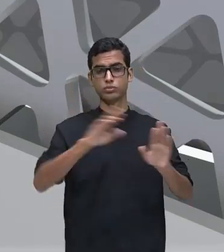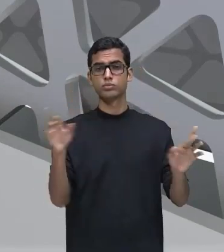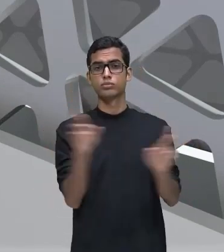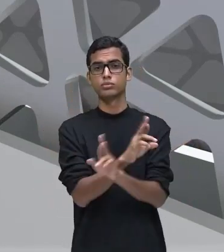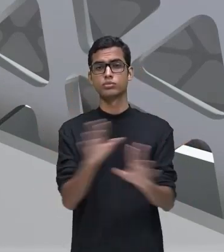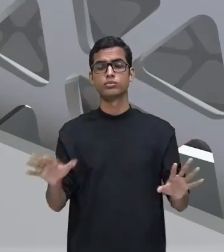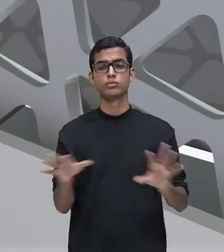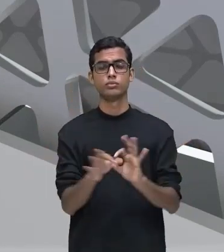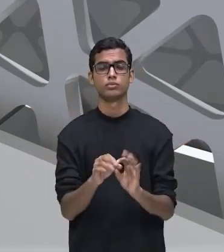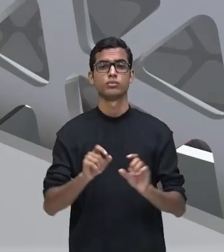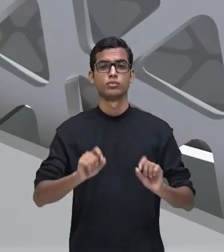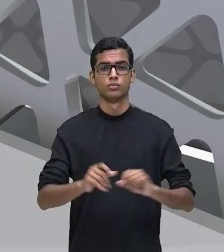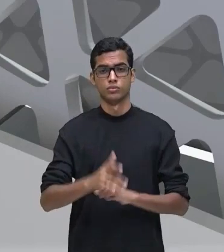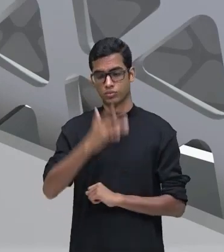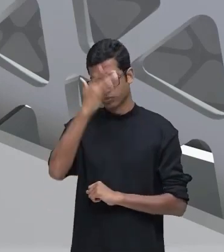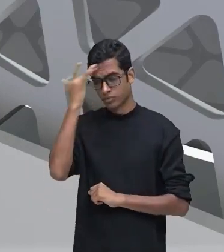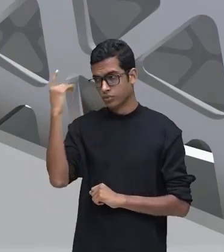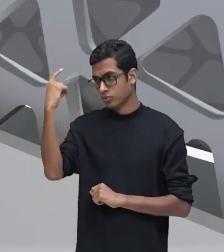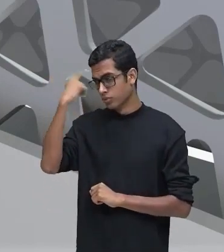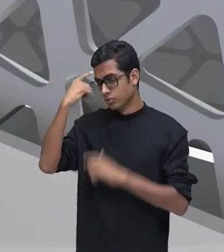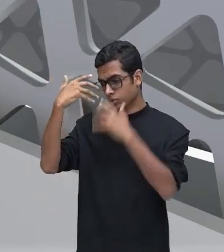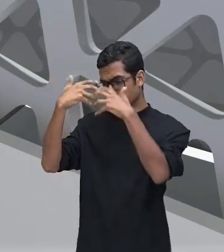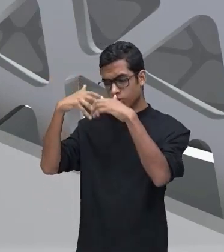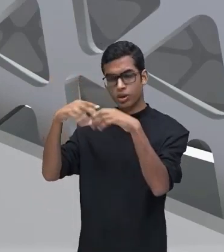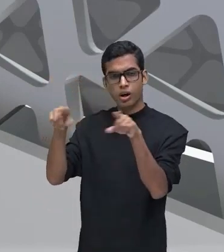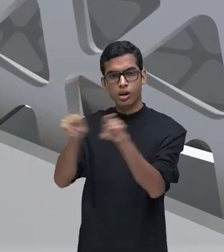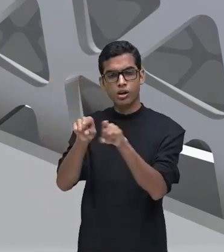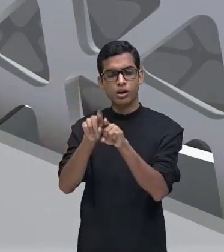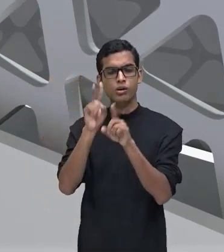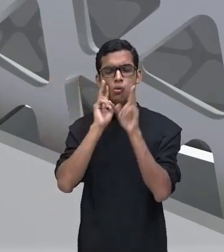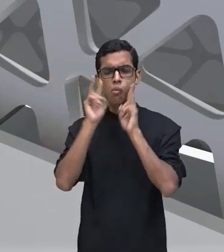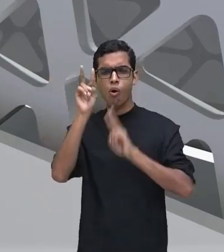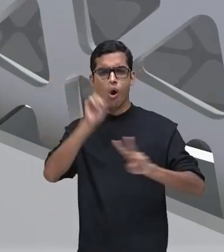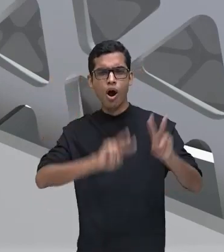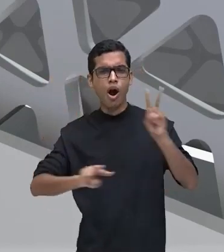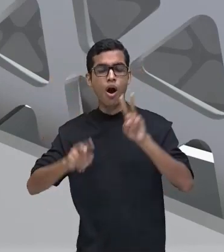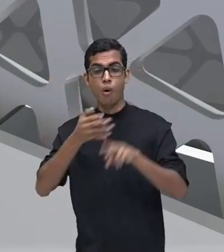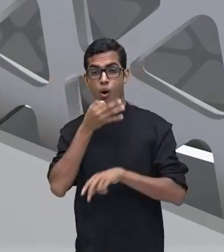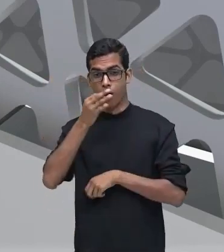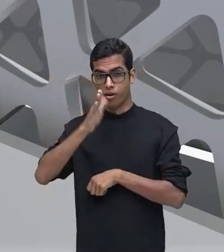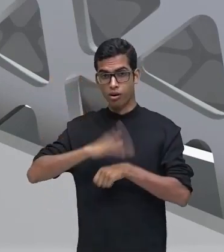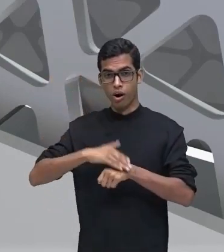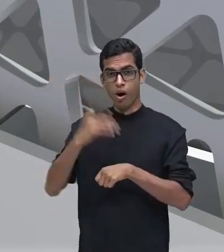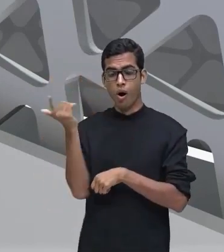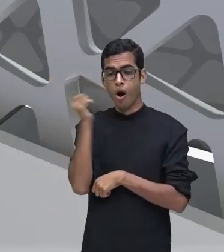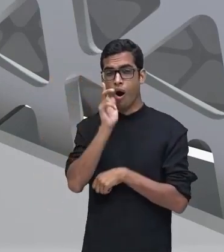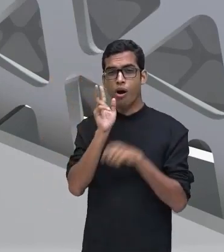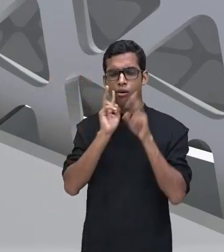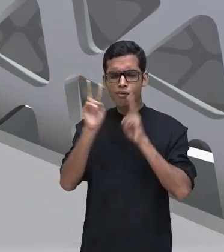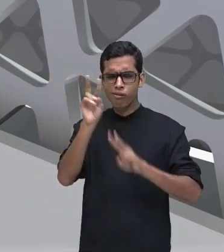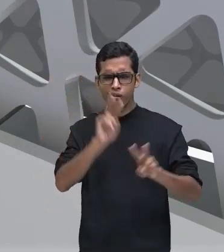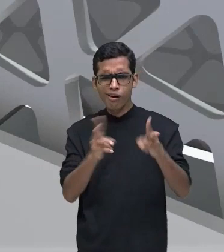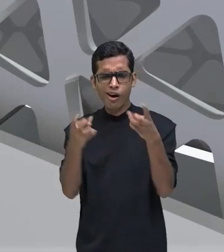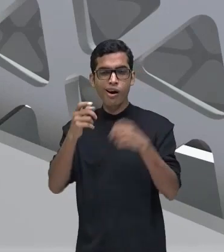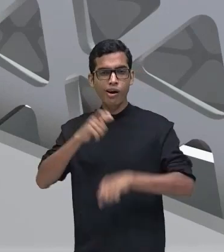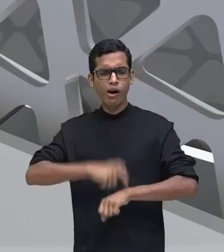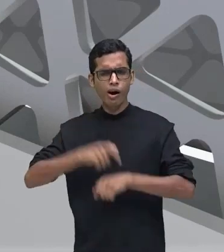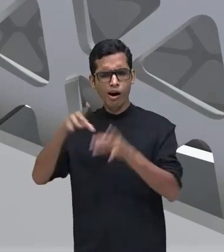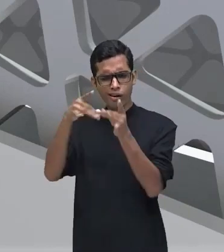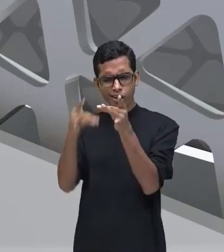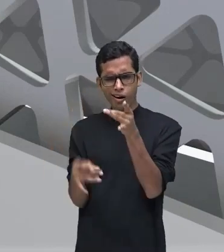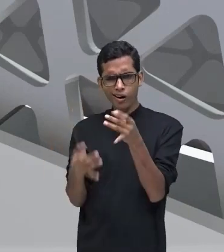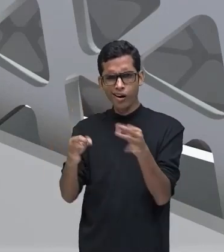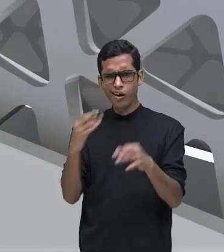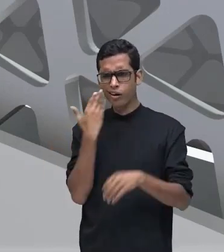ligada ao que a pessoa pensa, ao que a pessoa visualiza, as impressões que ela consegue visualizar naquele momento em que ela descreve.